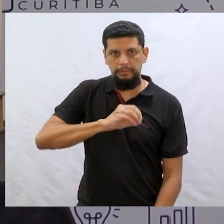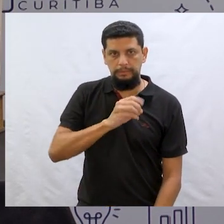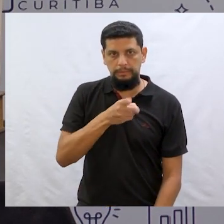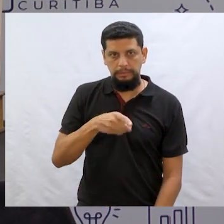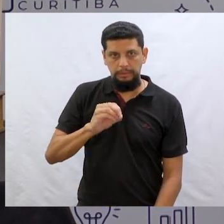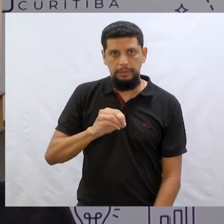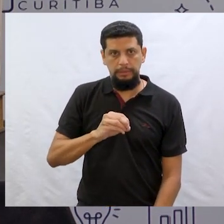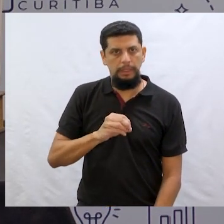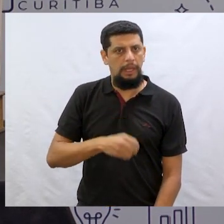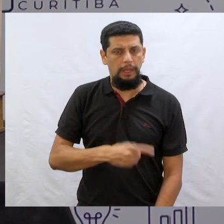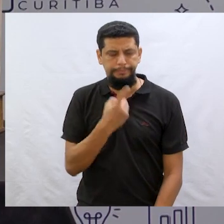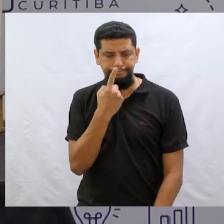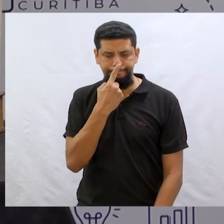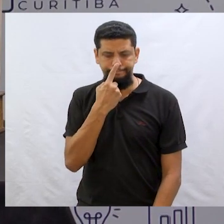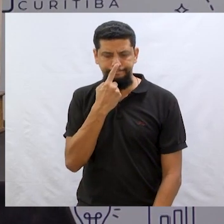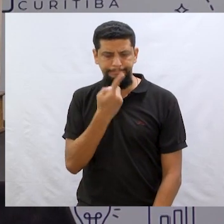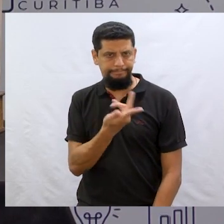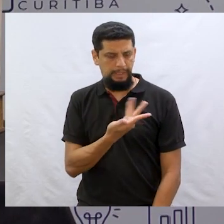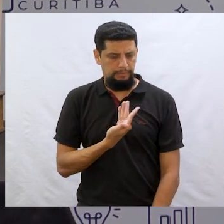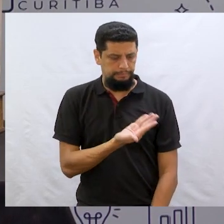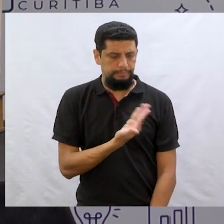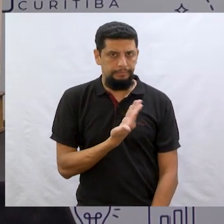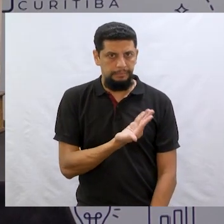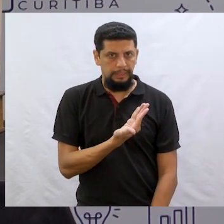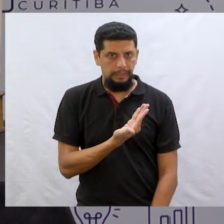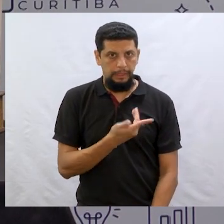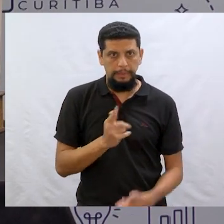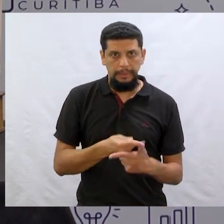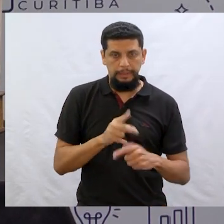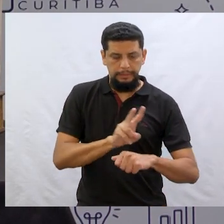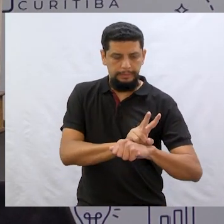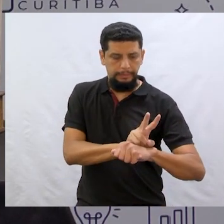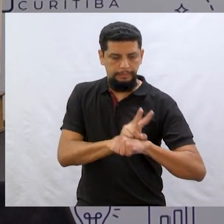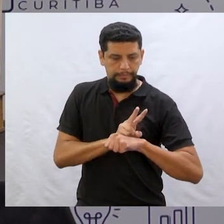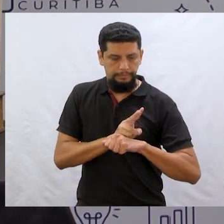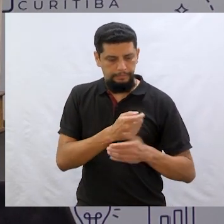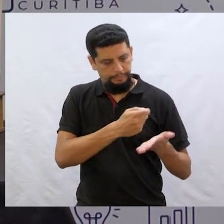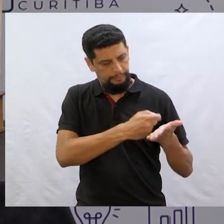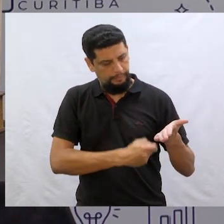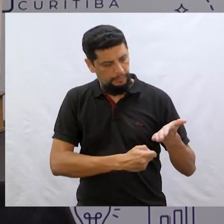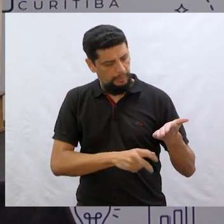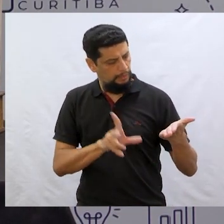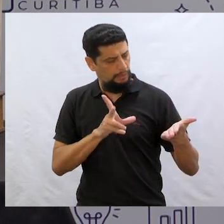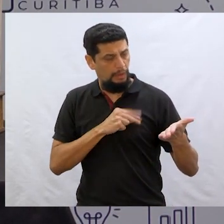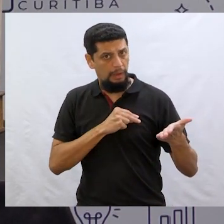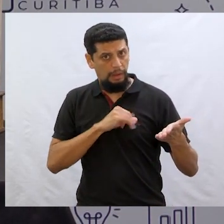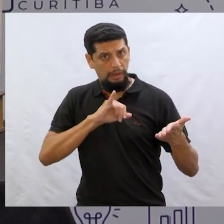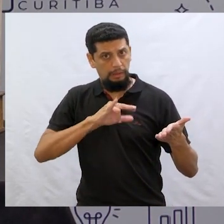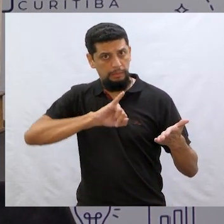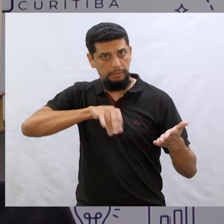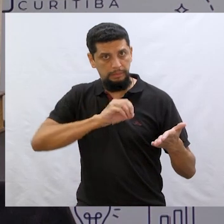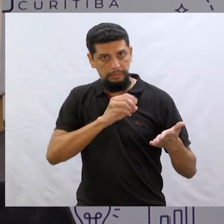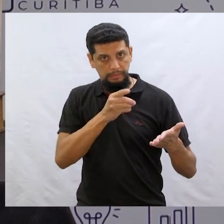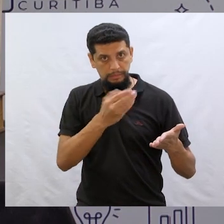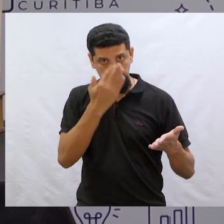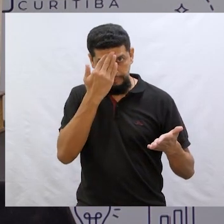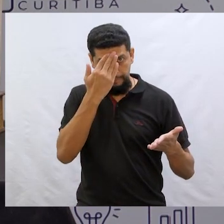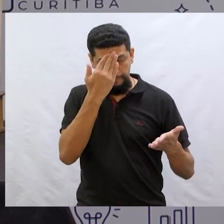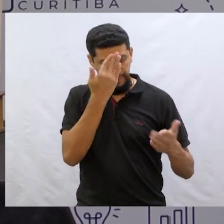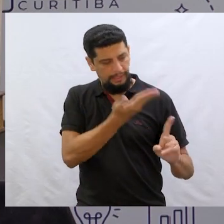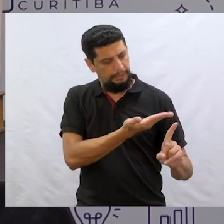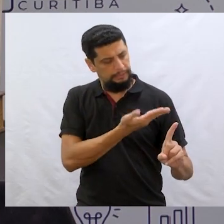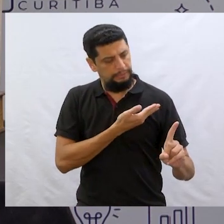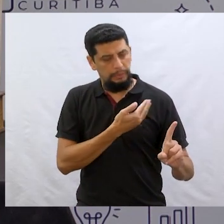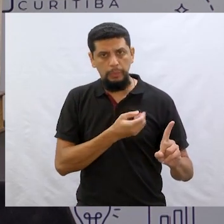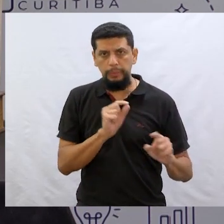João é super íntimo nosso! Porque ele até está nos emprestando o diário dele. Nossa, João! Obrigada! O que